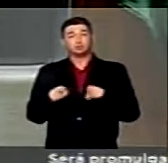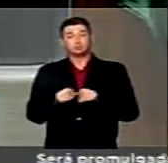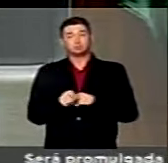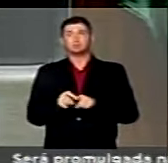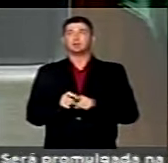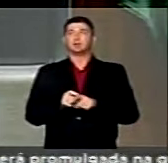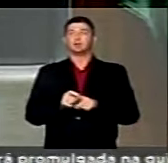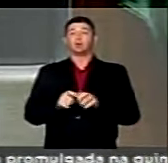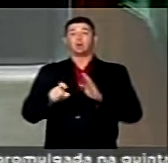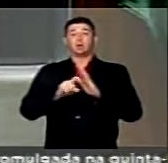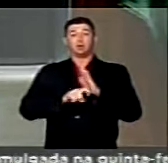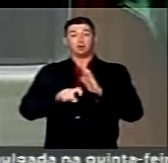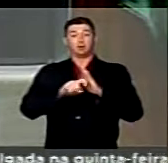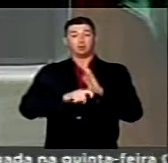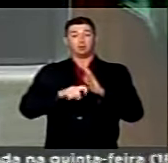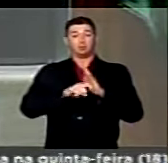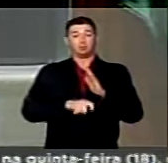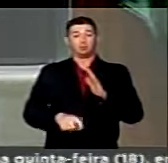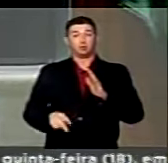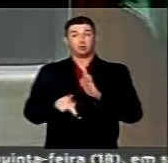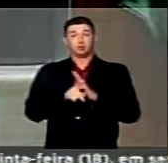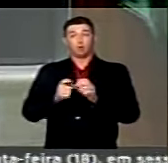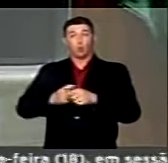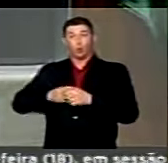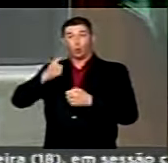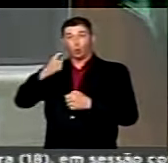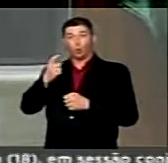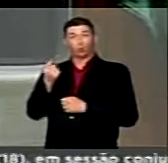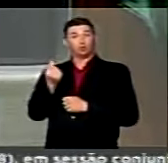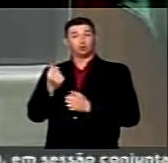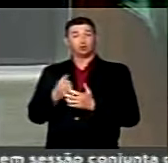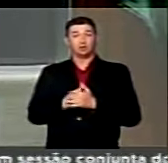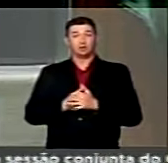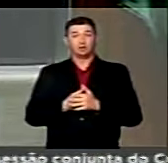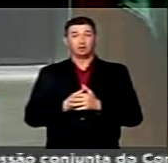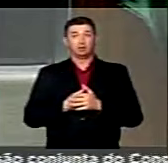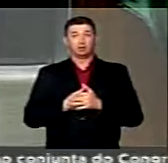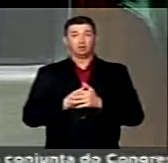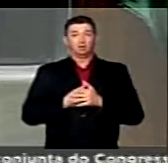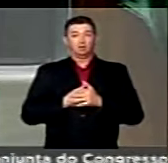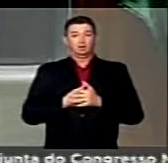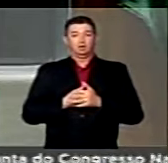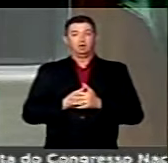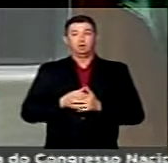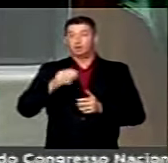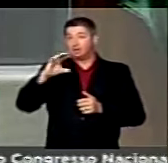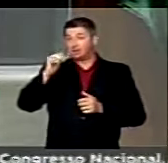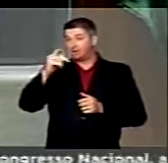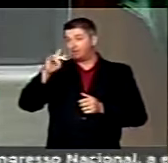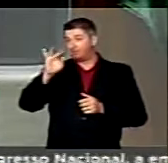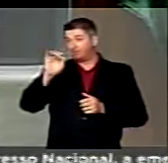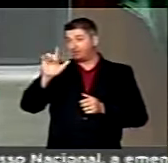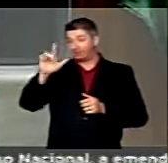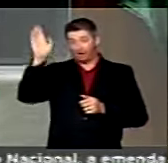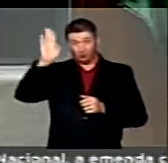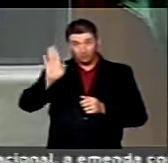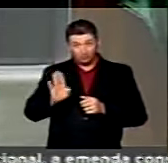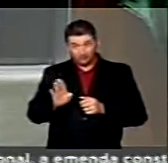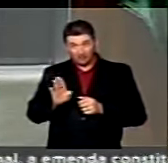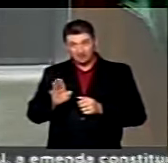da tributação de ganhos de capital. Capital nesse país,